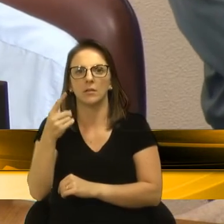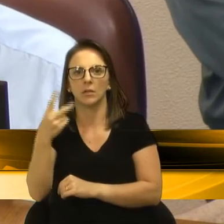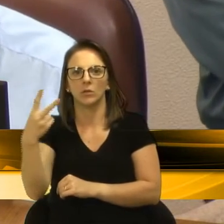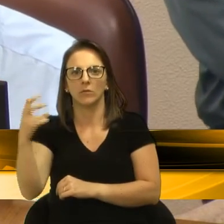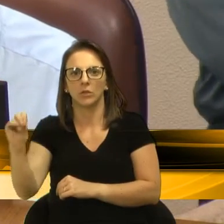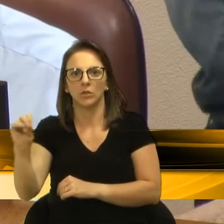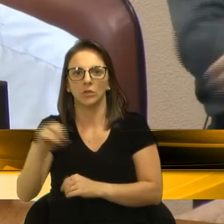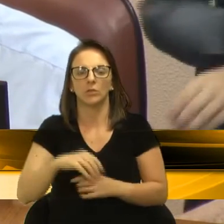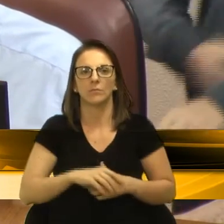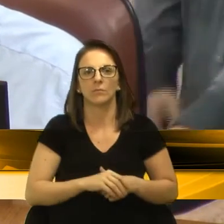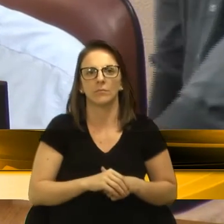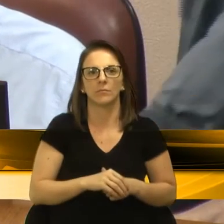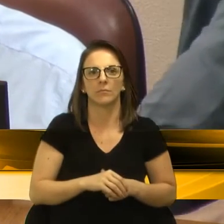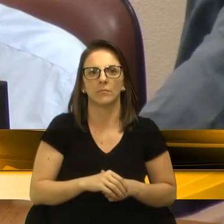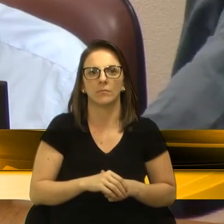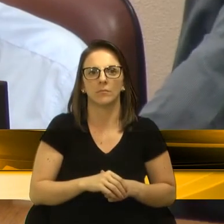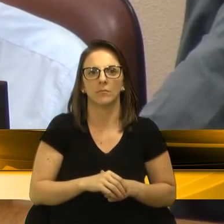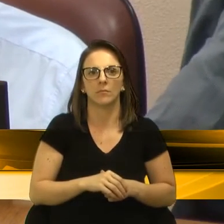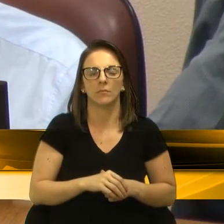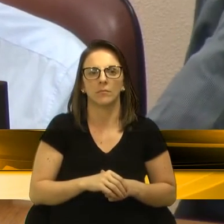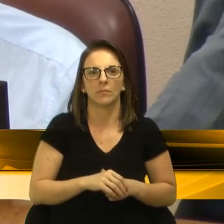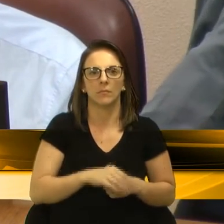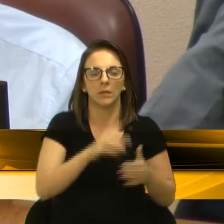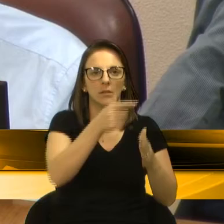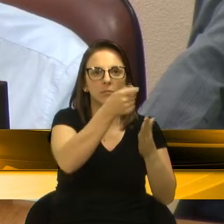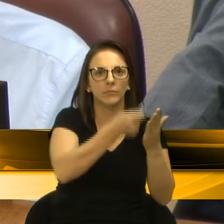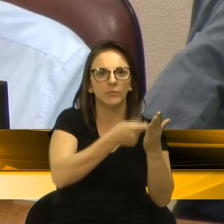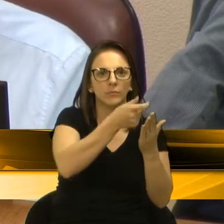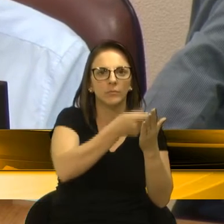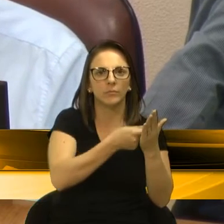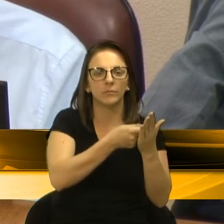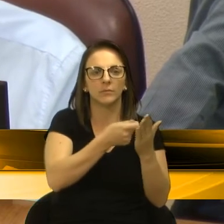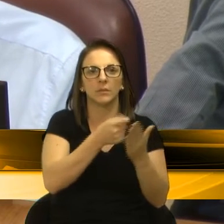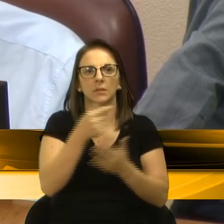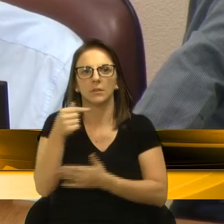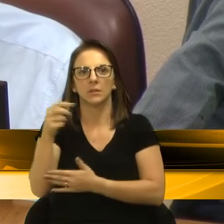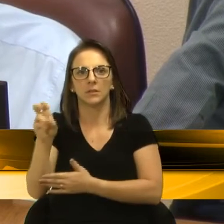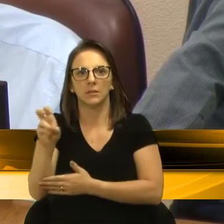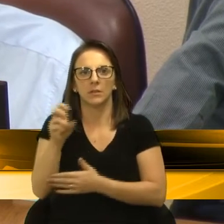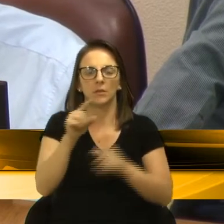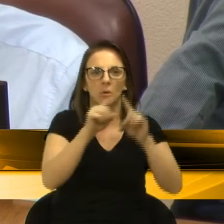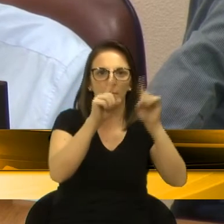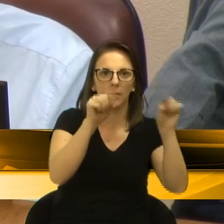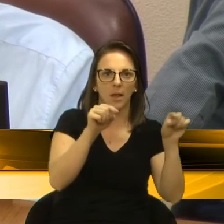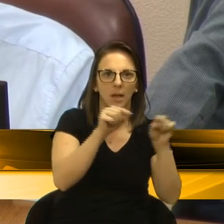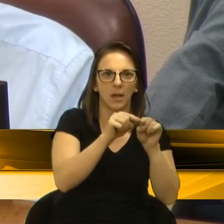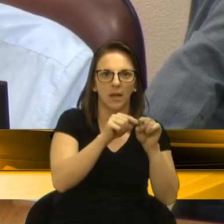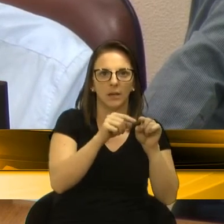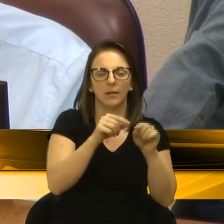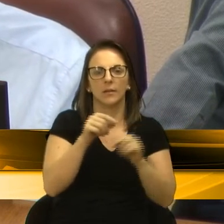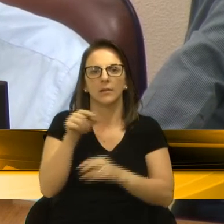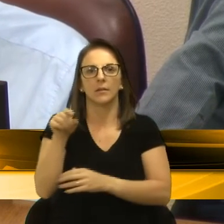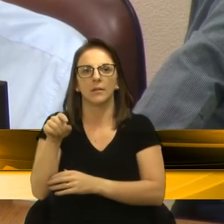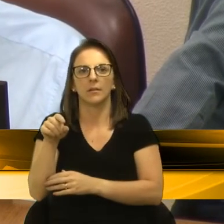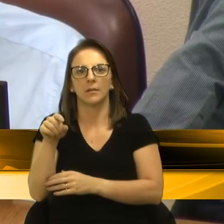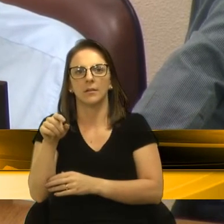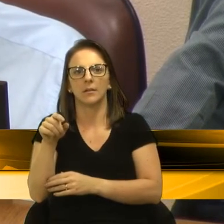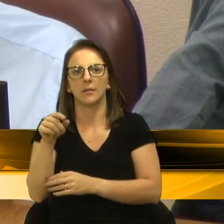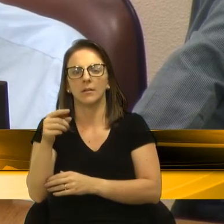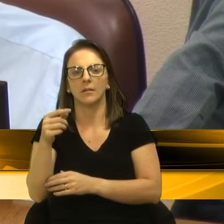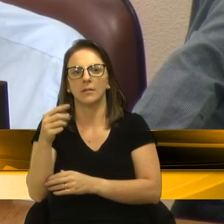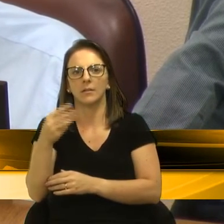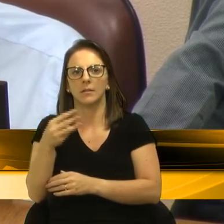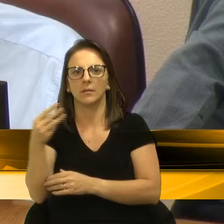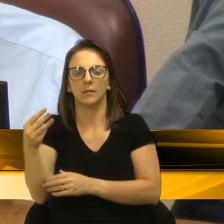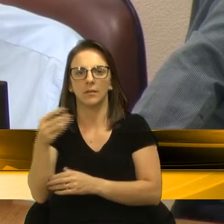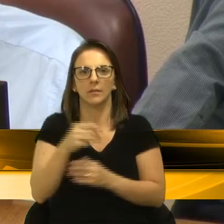tira a senha 75, placa indicativa retira sua senha 33, rolo